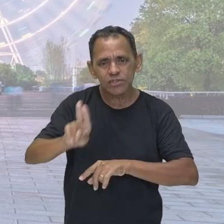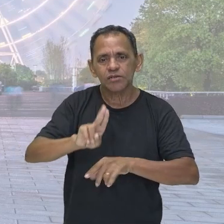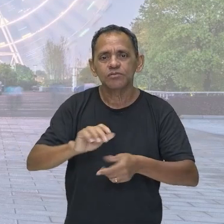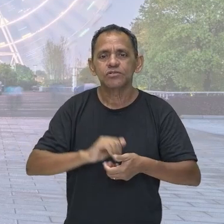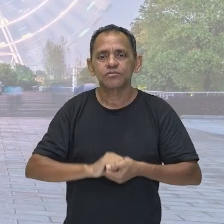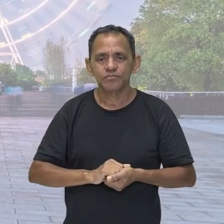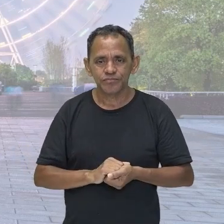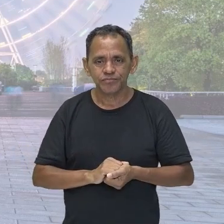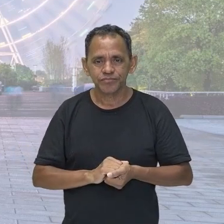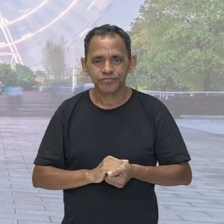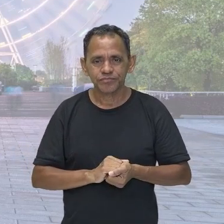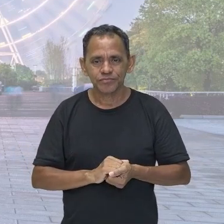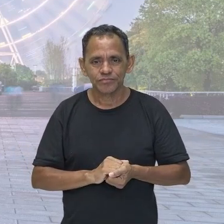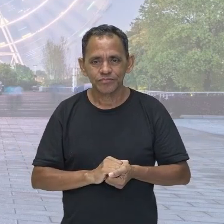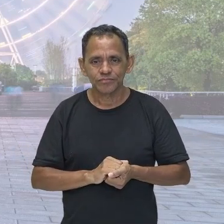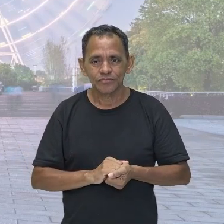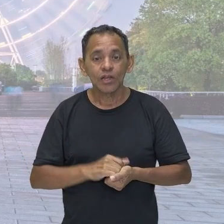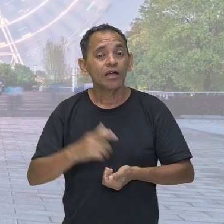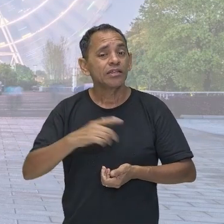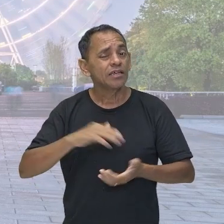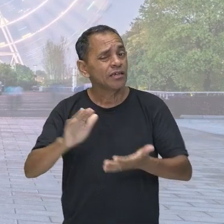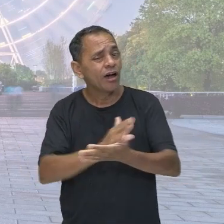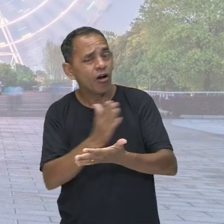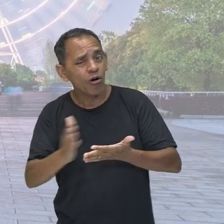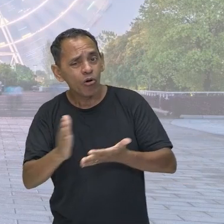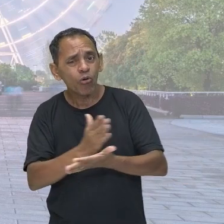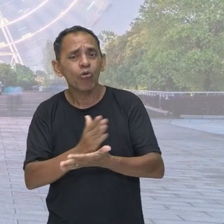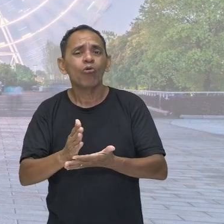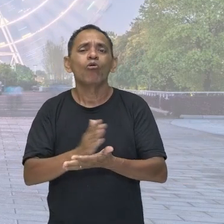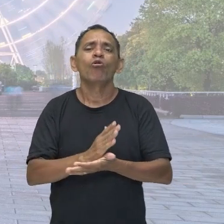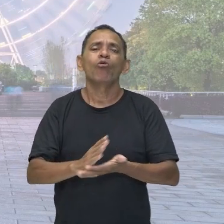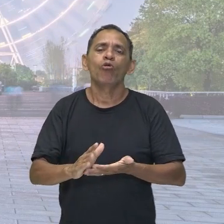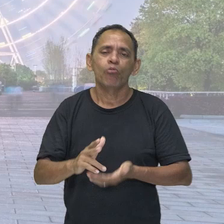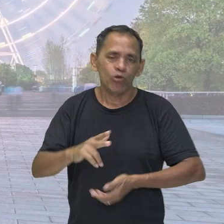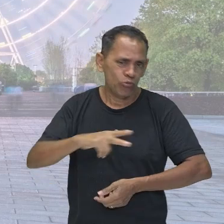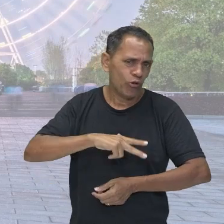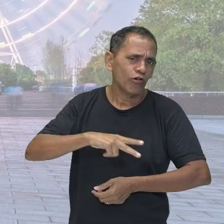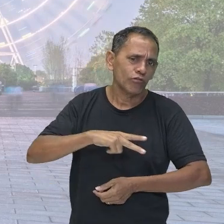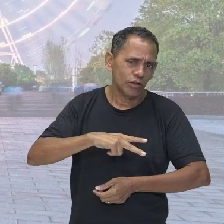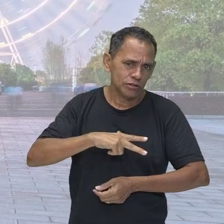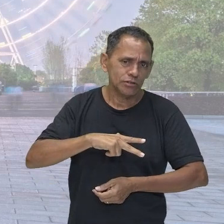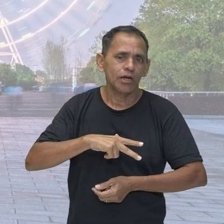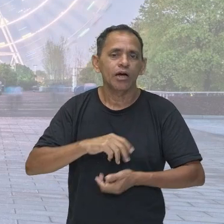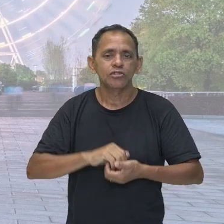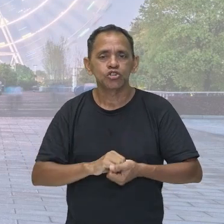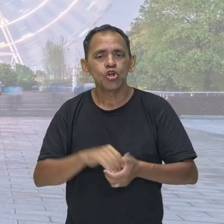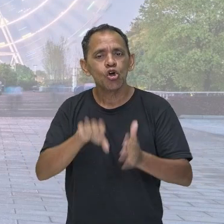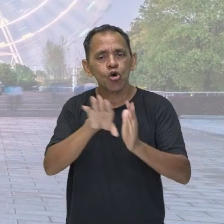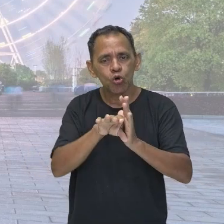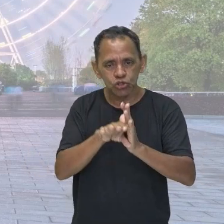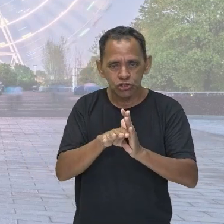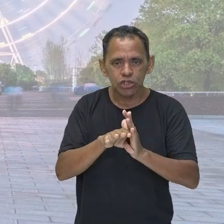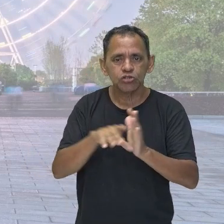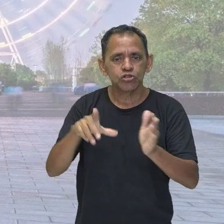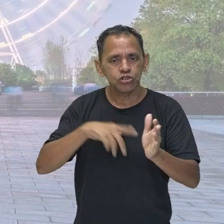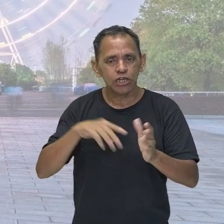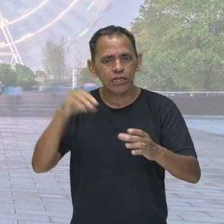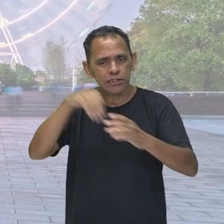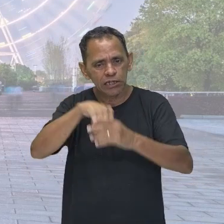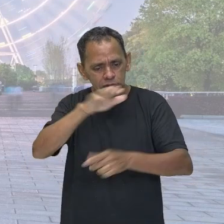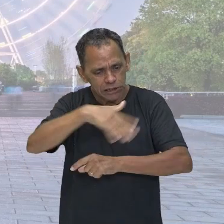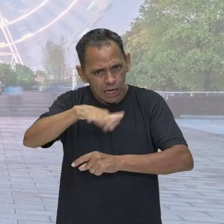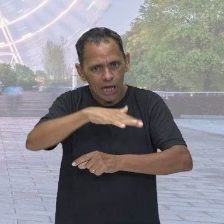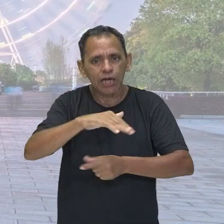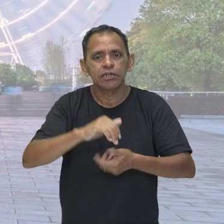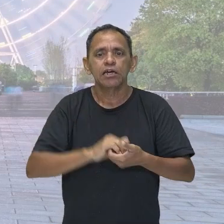Agora, tem algumas questões, algumas particularidades envolvendo energia que é muito importante que você anote, tá